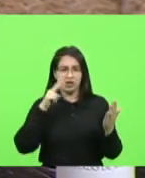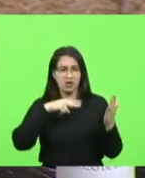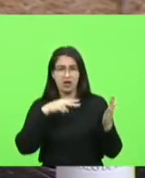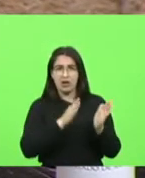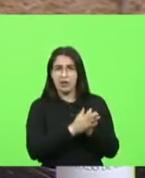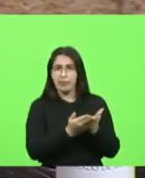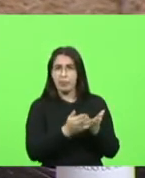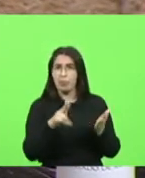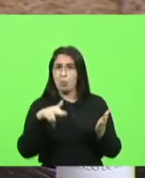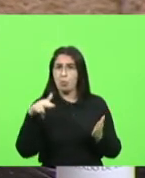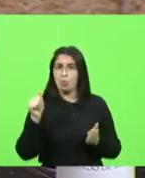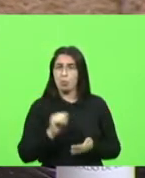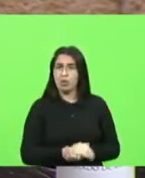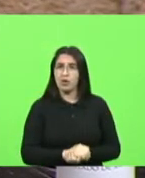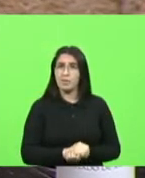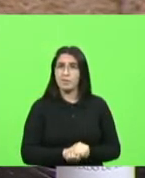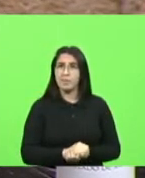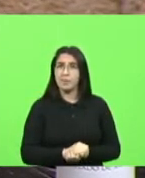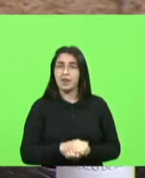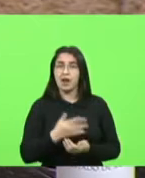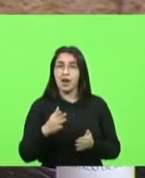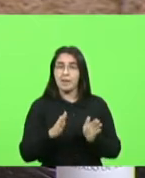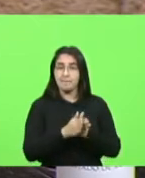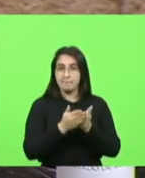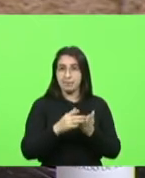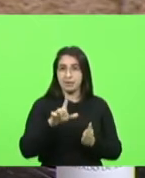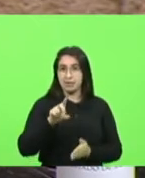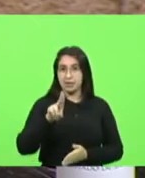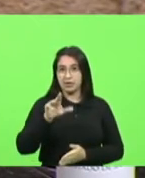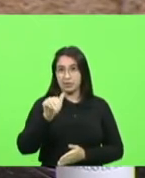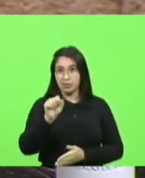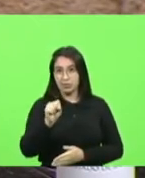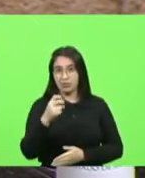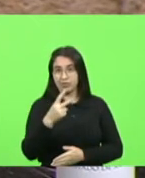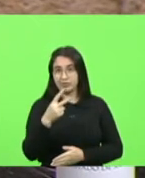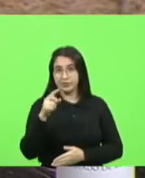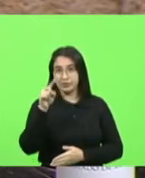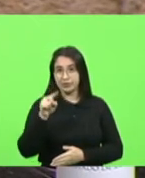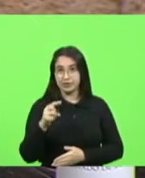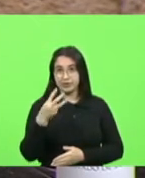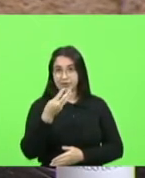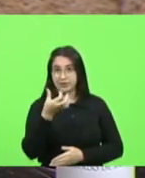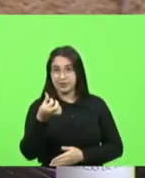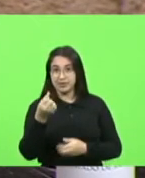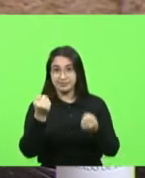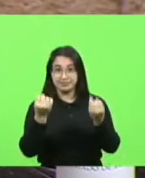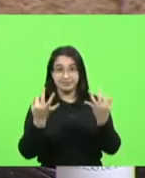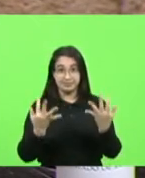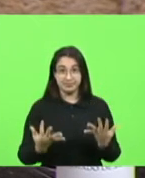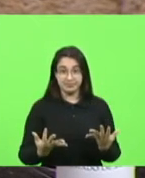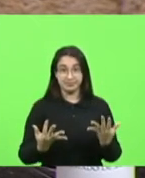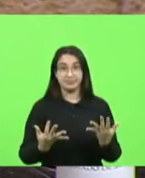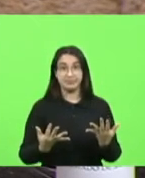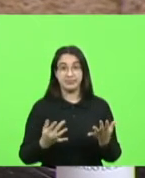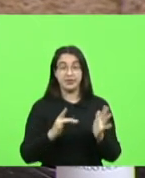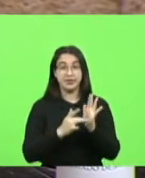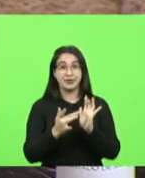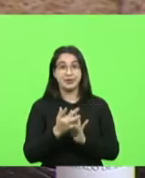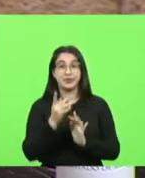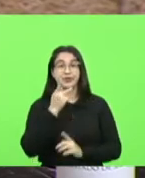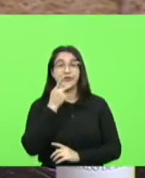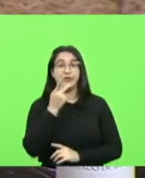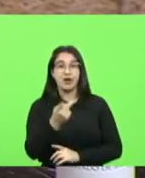então o evangelho de Lucas no capítulo 22 e versículo 36 diz o seguinte dirigindo-se Jesus aos seus